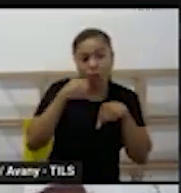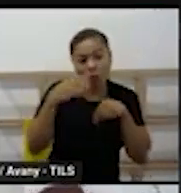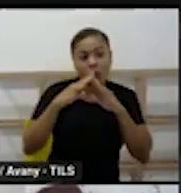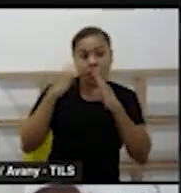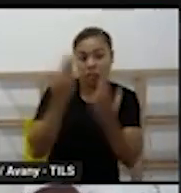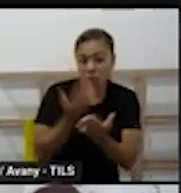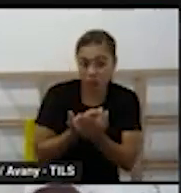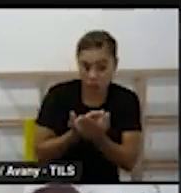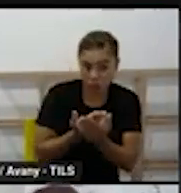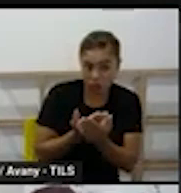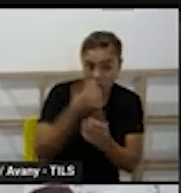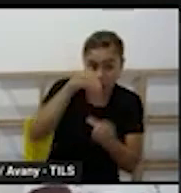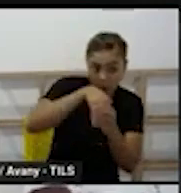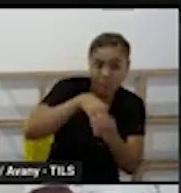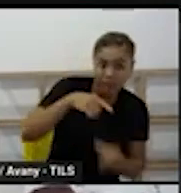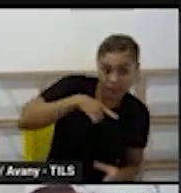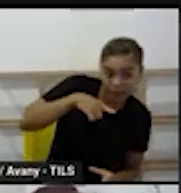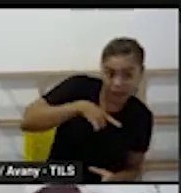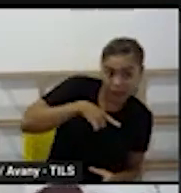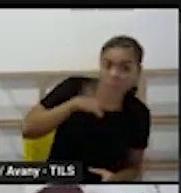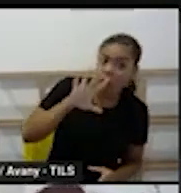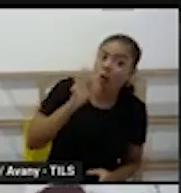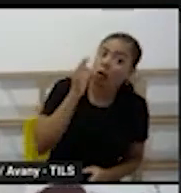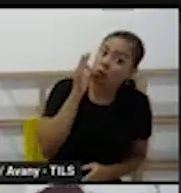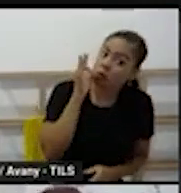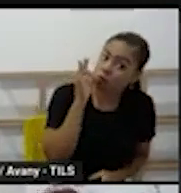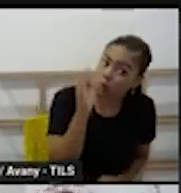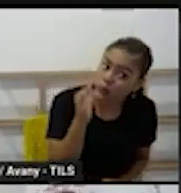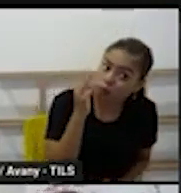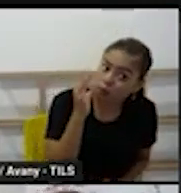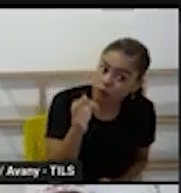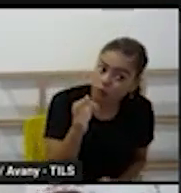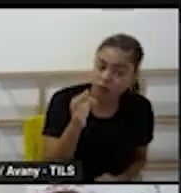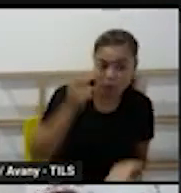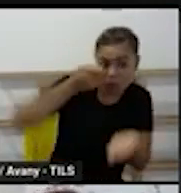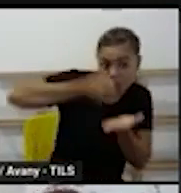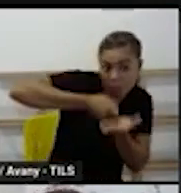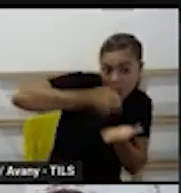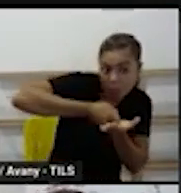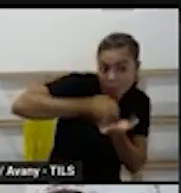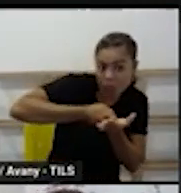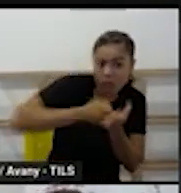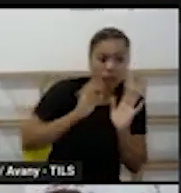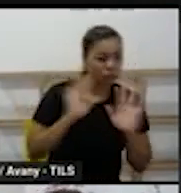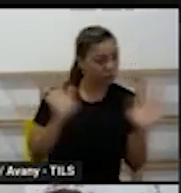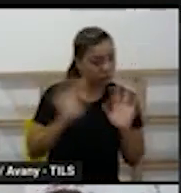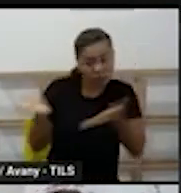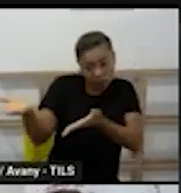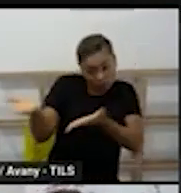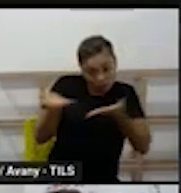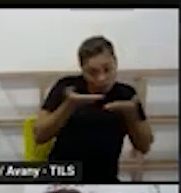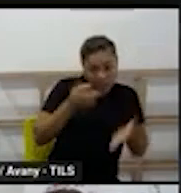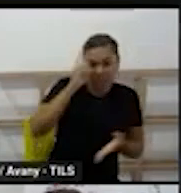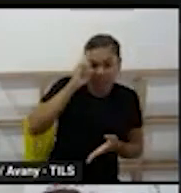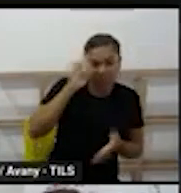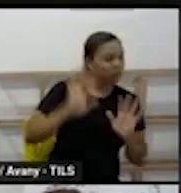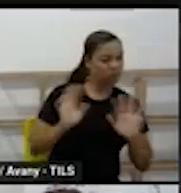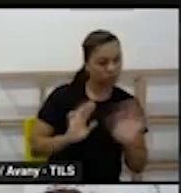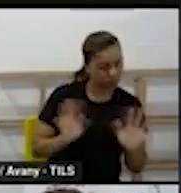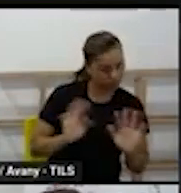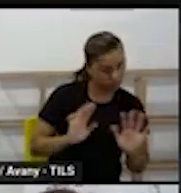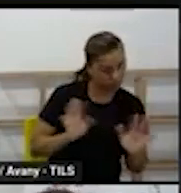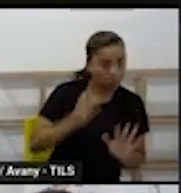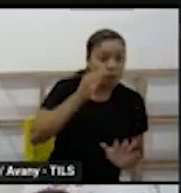sugestão não quer dizer que vocês vão seguir a acolhida na segunda-feira que as escolas vão fazer isso aqui uma sugestão